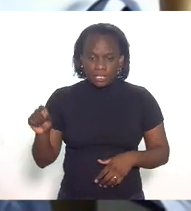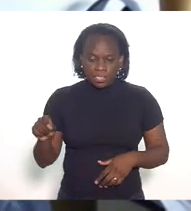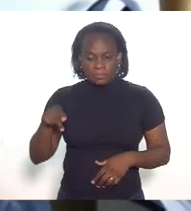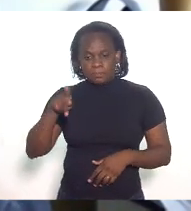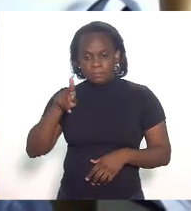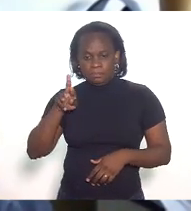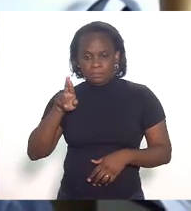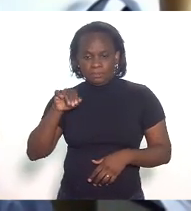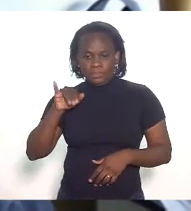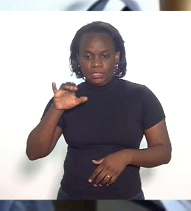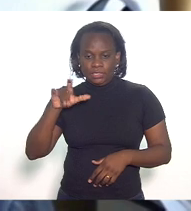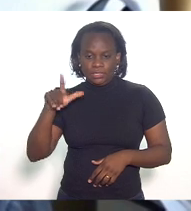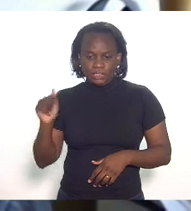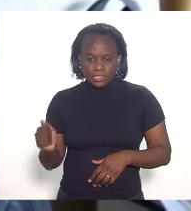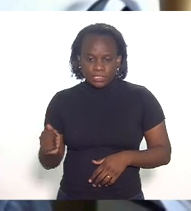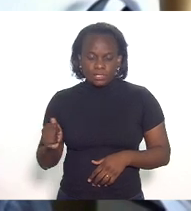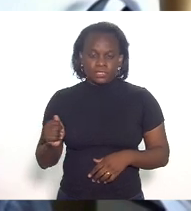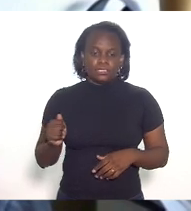Priscila